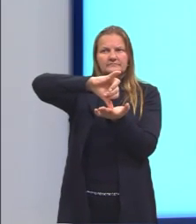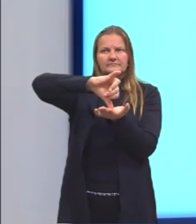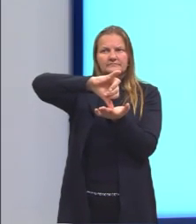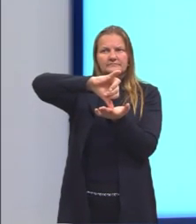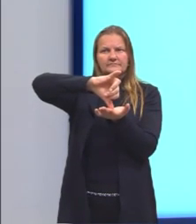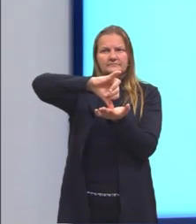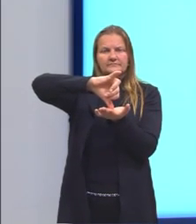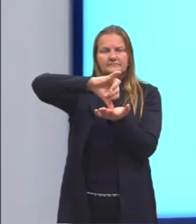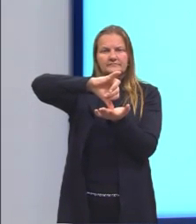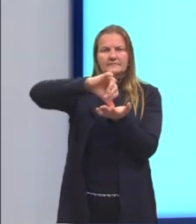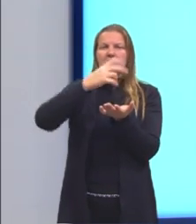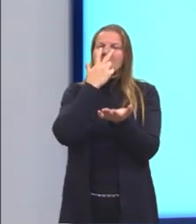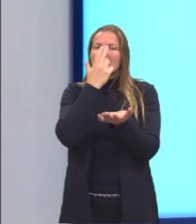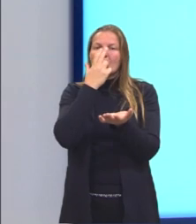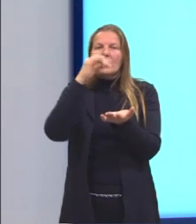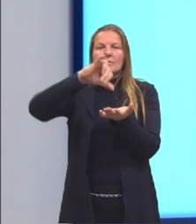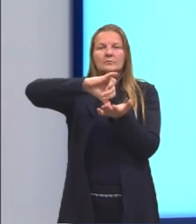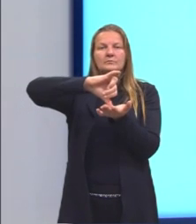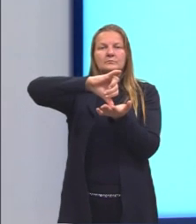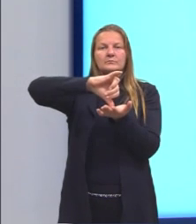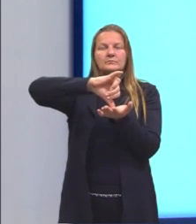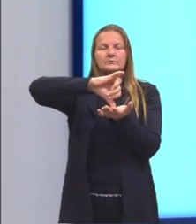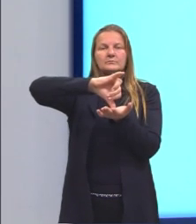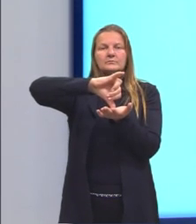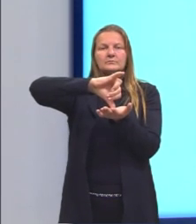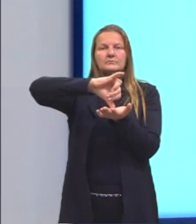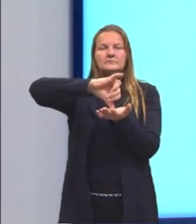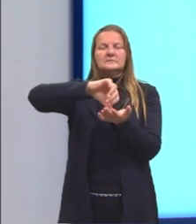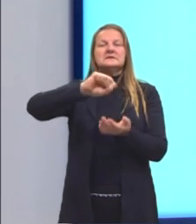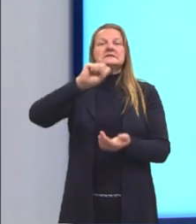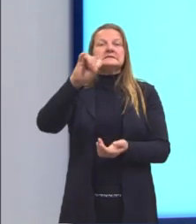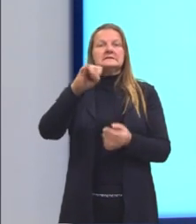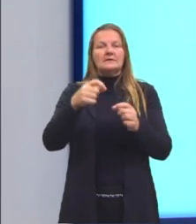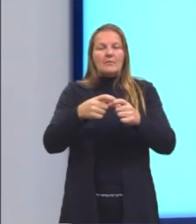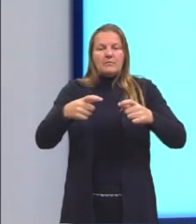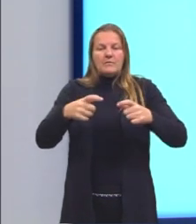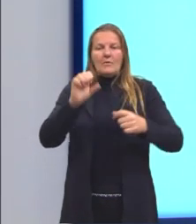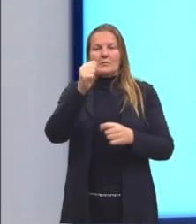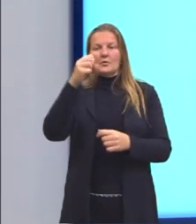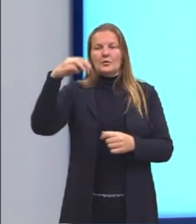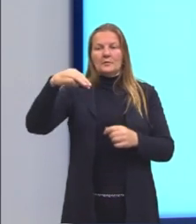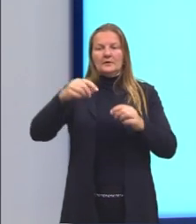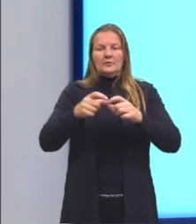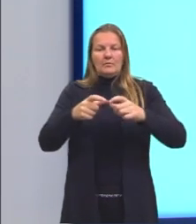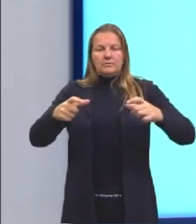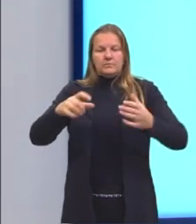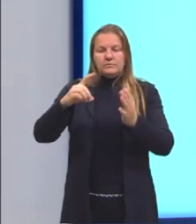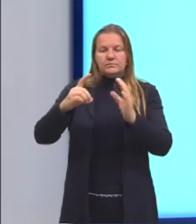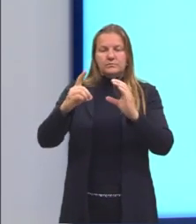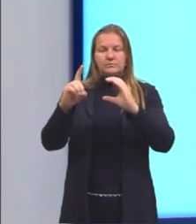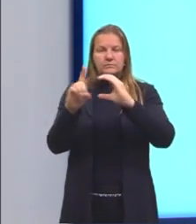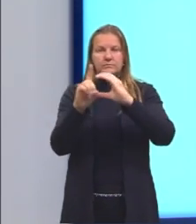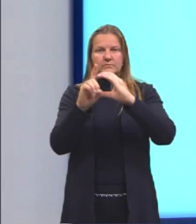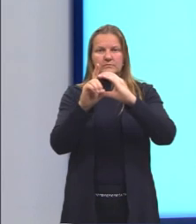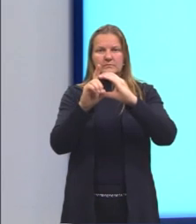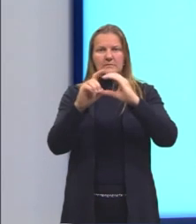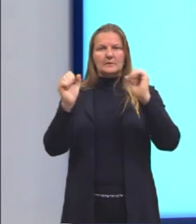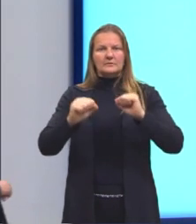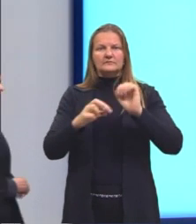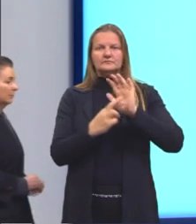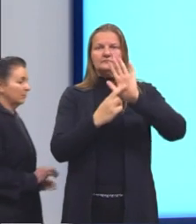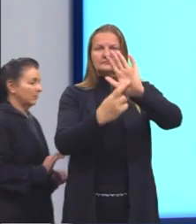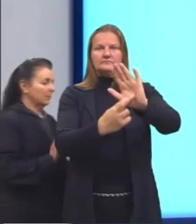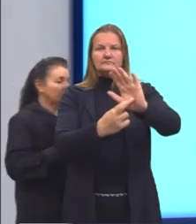pode permanecer o mesmo. Então, aqui se vai aumentar 8 metros do diâmetro, nós podemos representar que